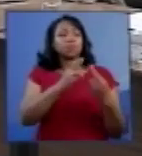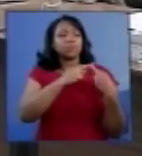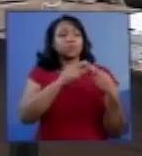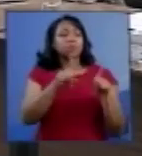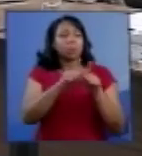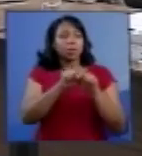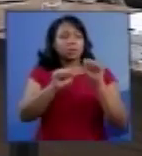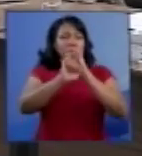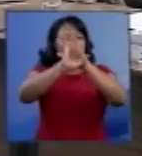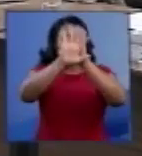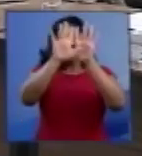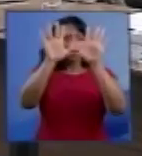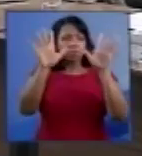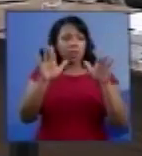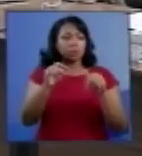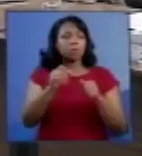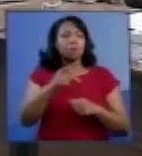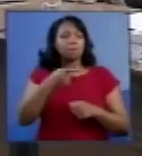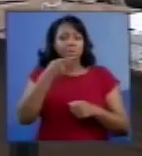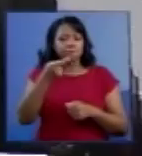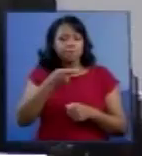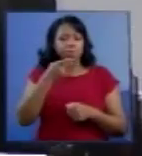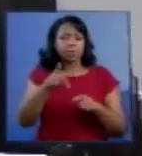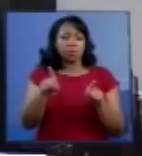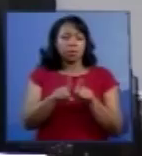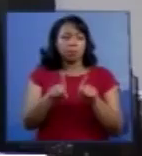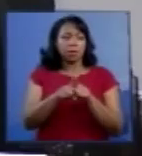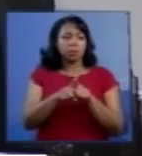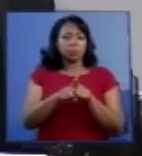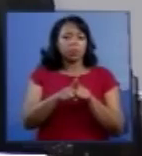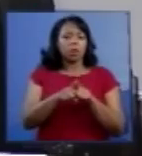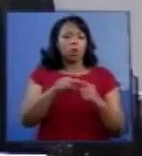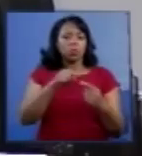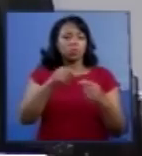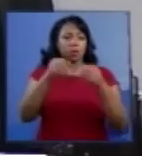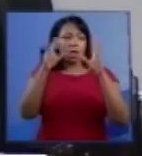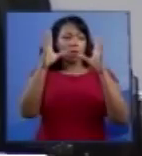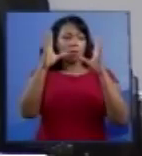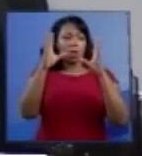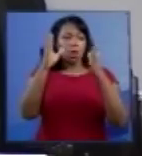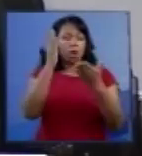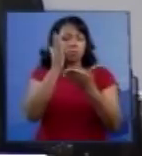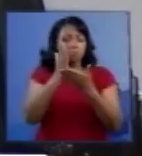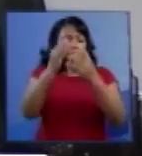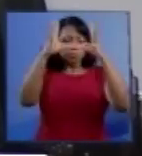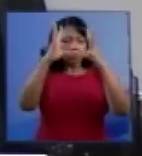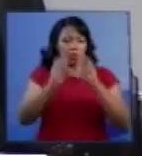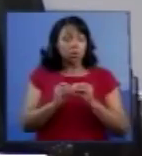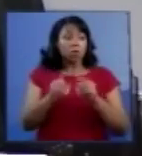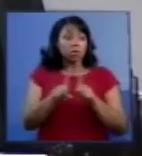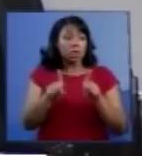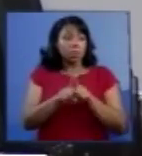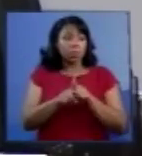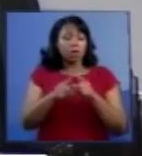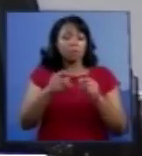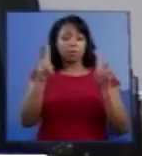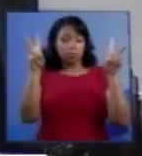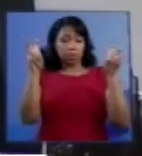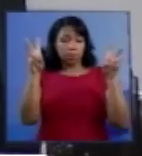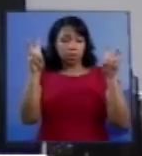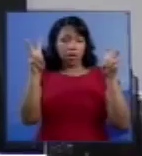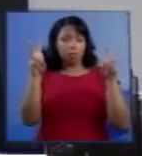esclarecimentos prestados, visando chegar-se a uma conclusão sobre o tema de fundo